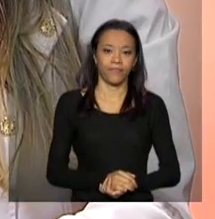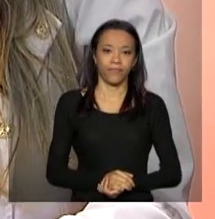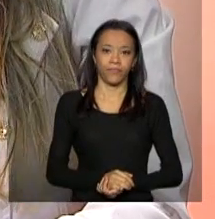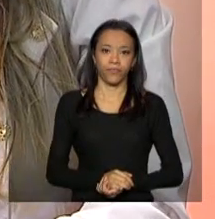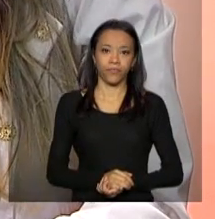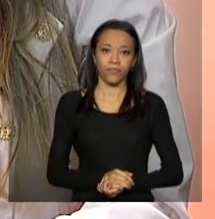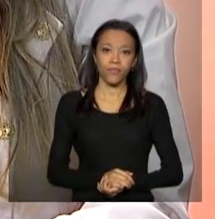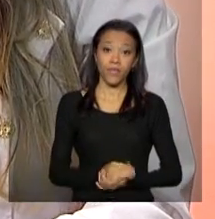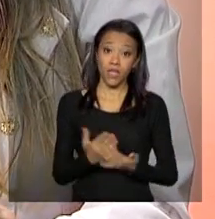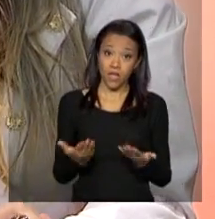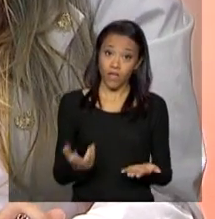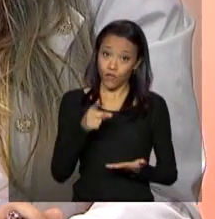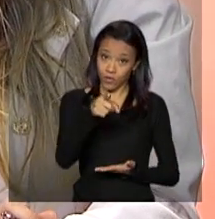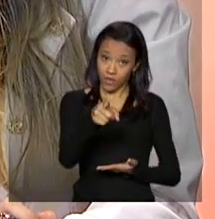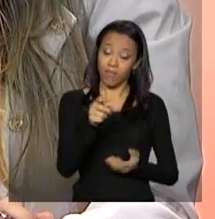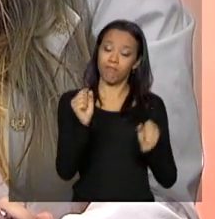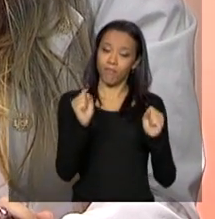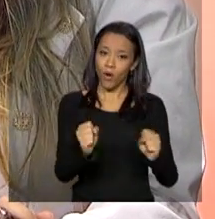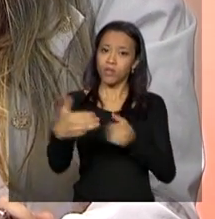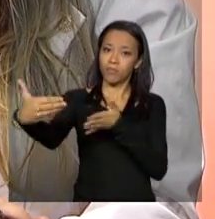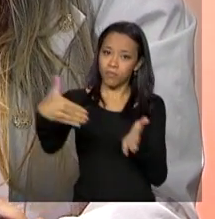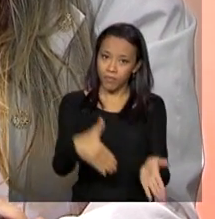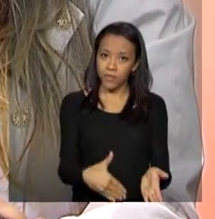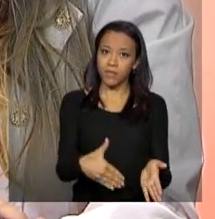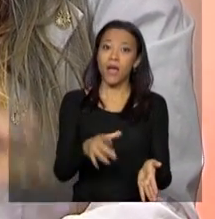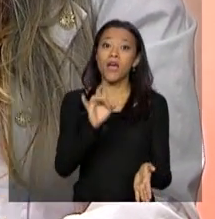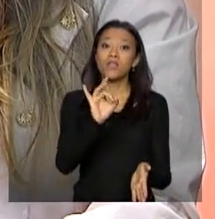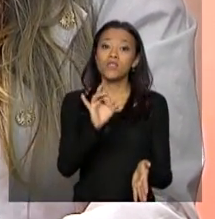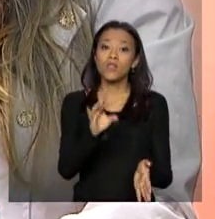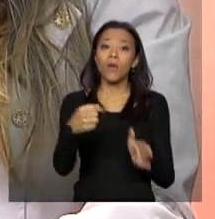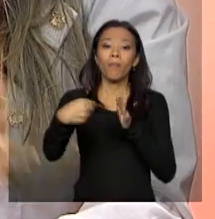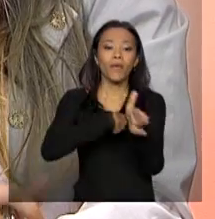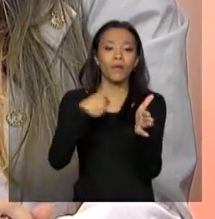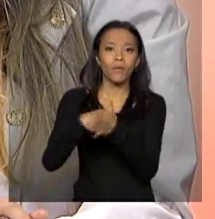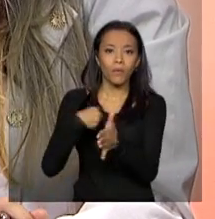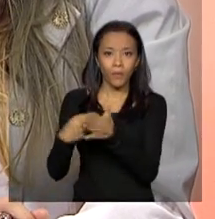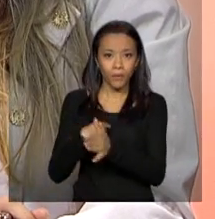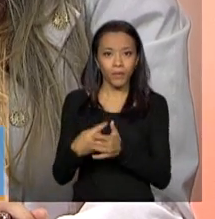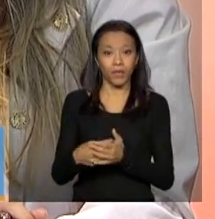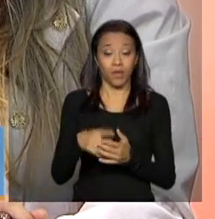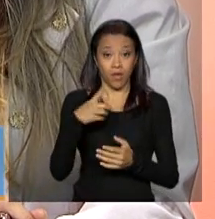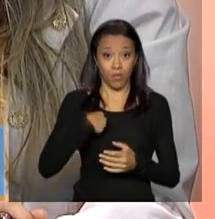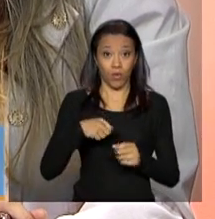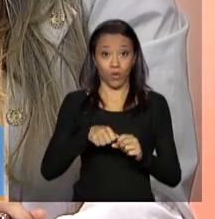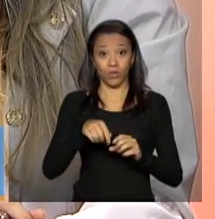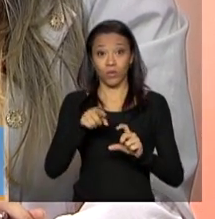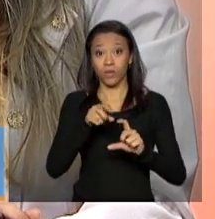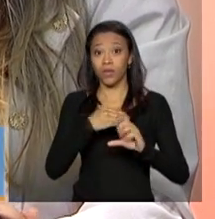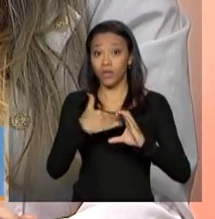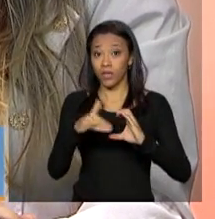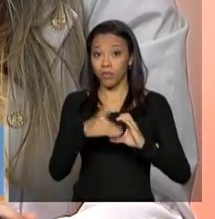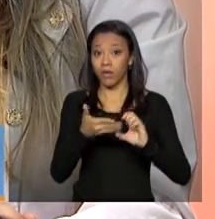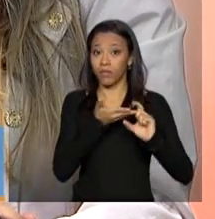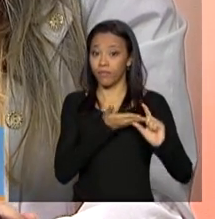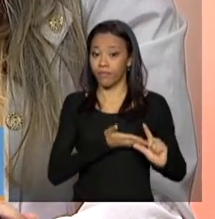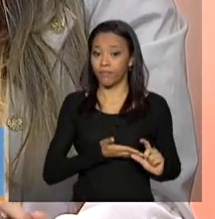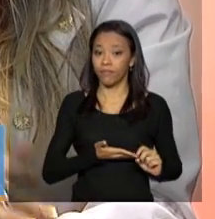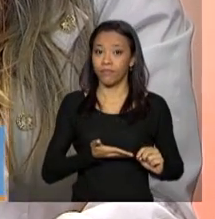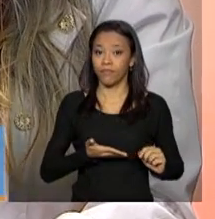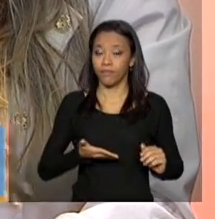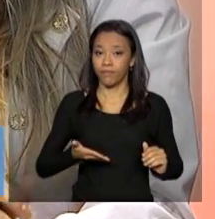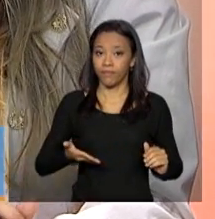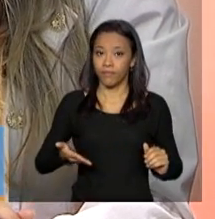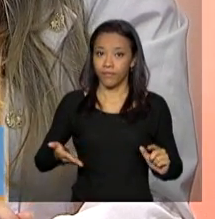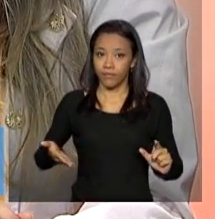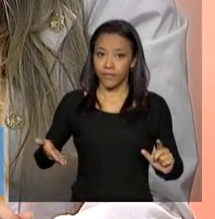E você ainda pode participar. É só enviar perguntas para o nosso e-mail, tele.mds.gov.br.